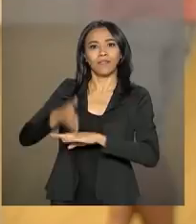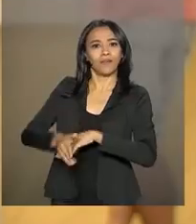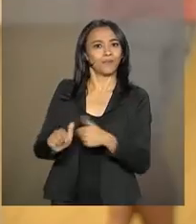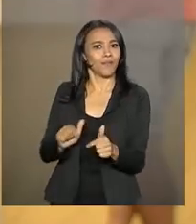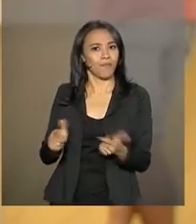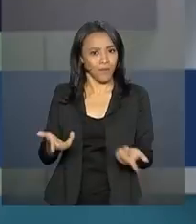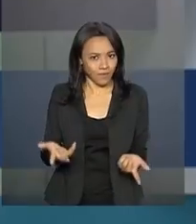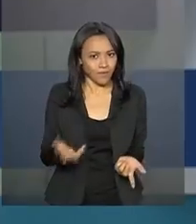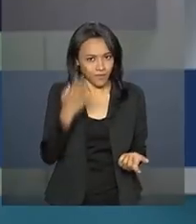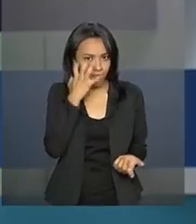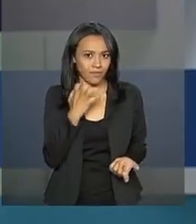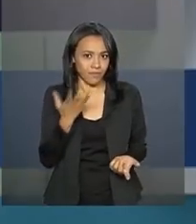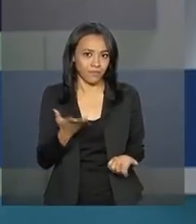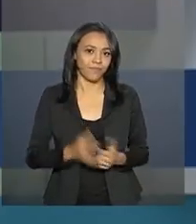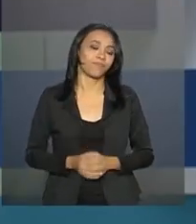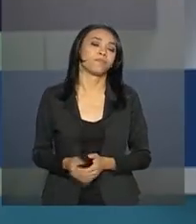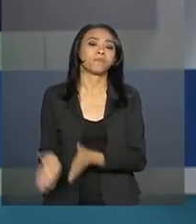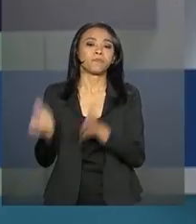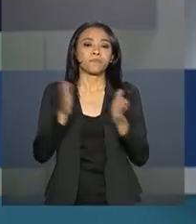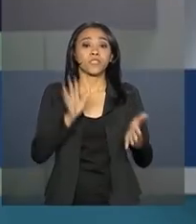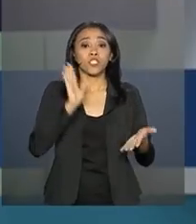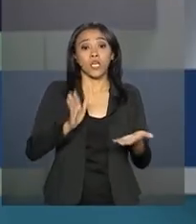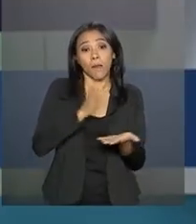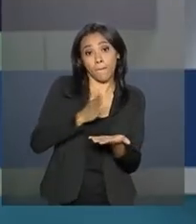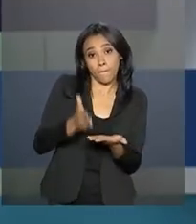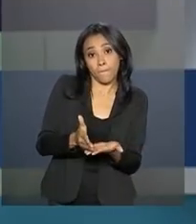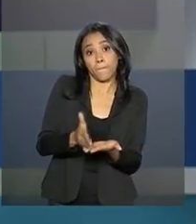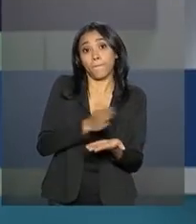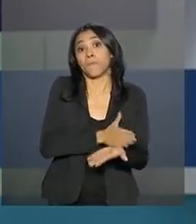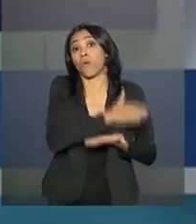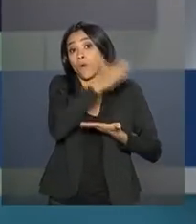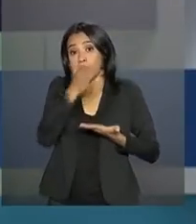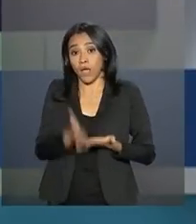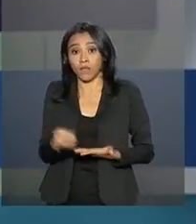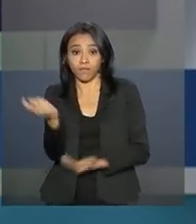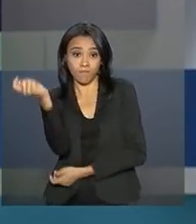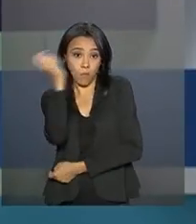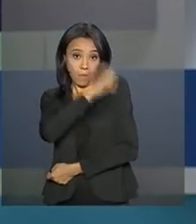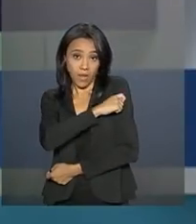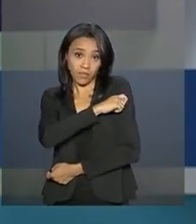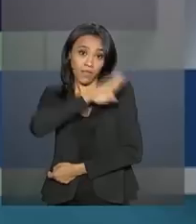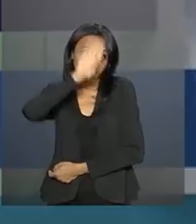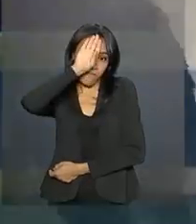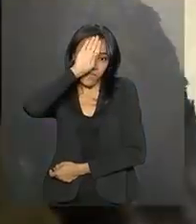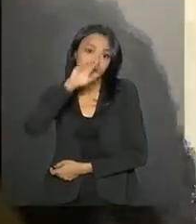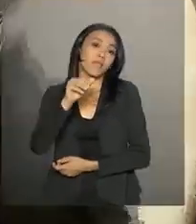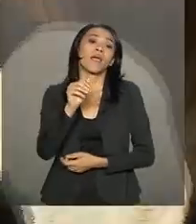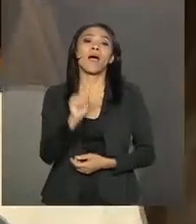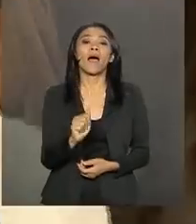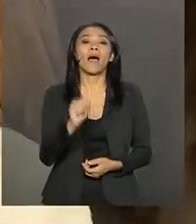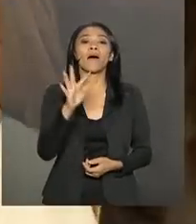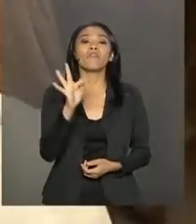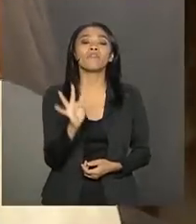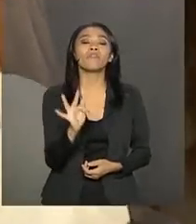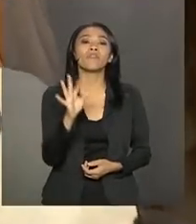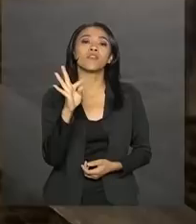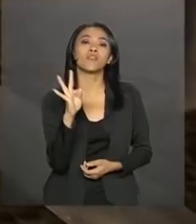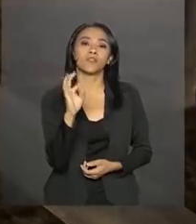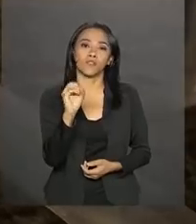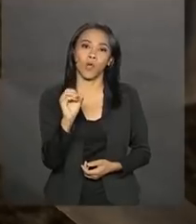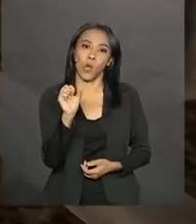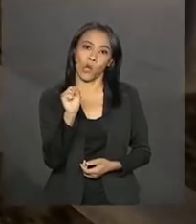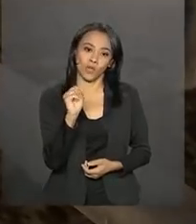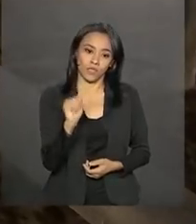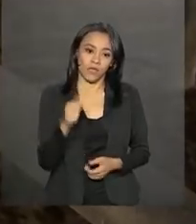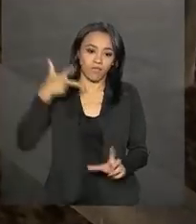Agora é sério. Foi prorrogado o prazo de vacinação contra a febre aftosa. A campanha agora vai até o dia 10 de dezembro